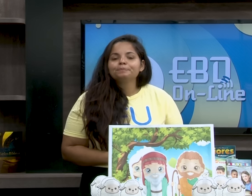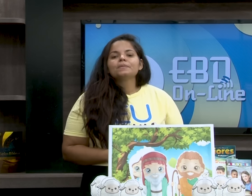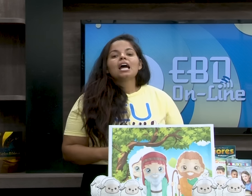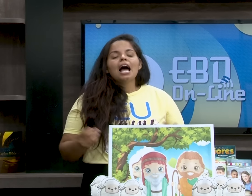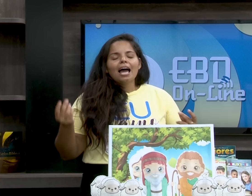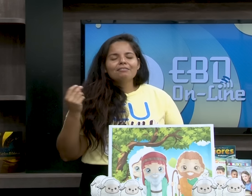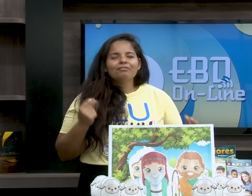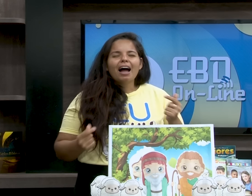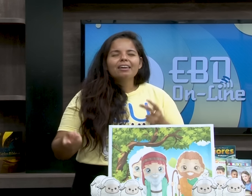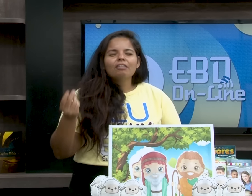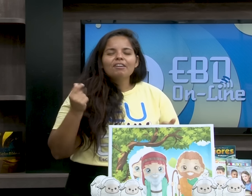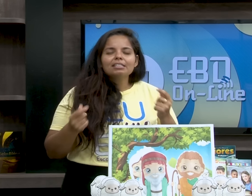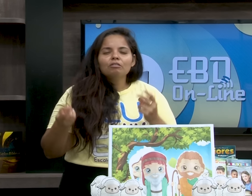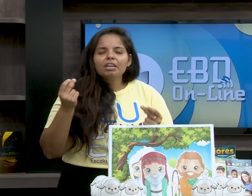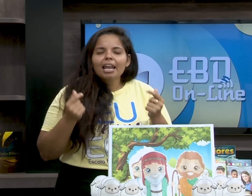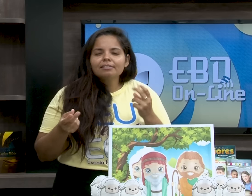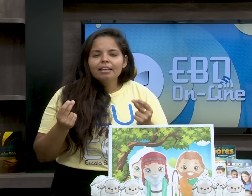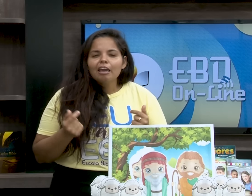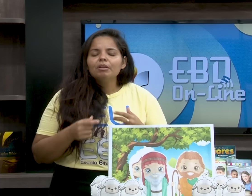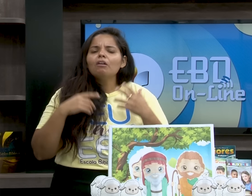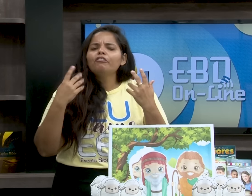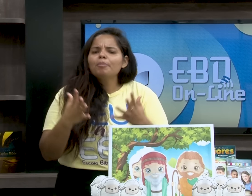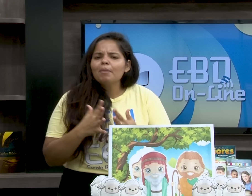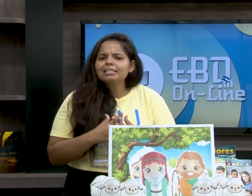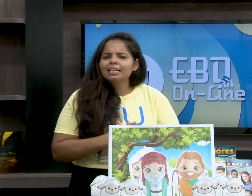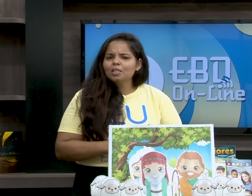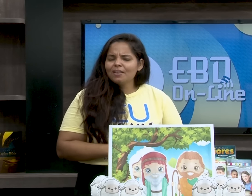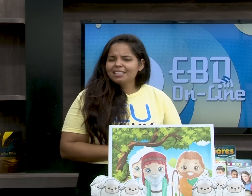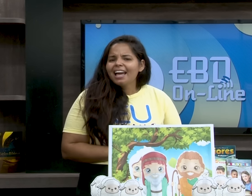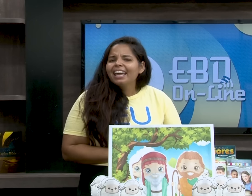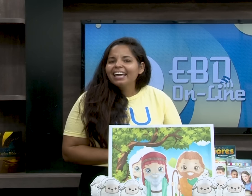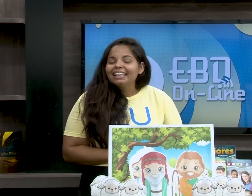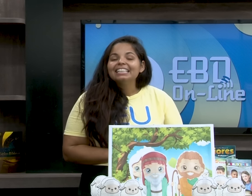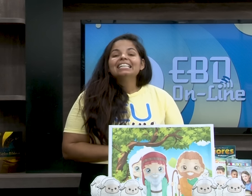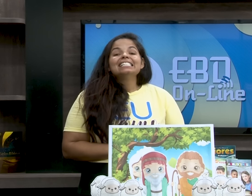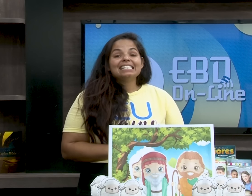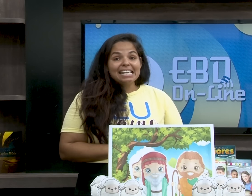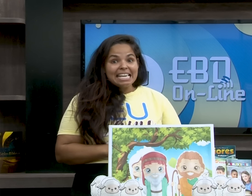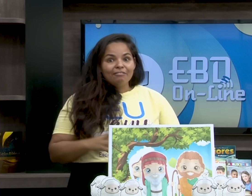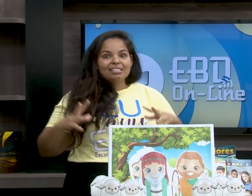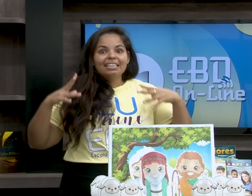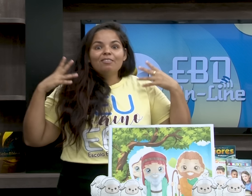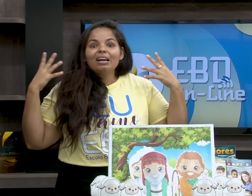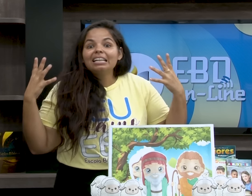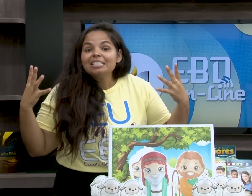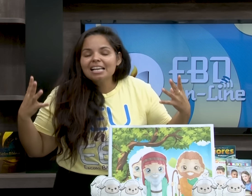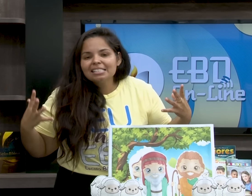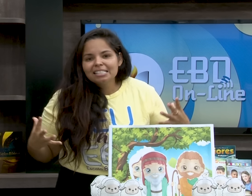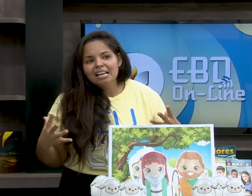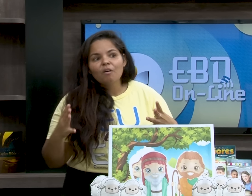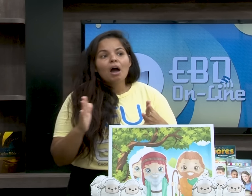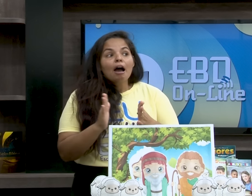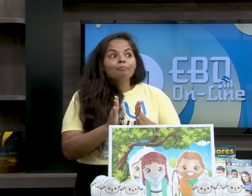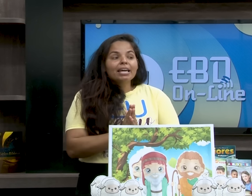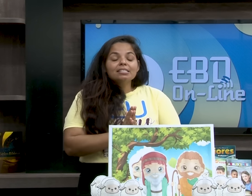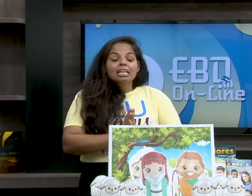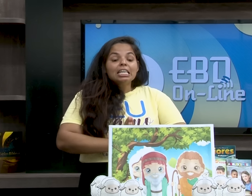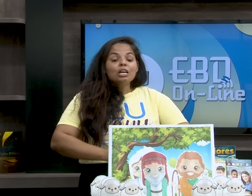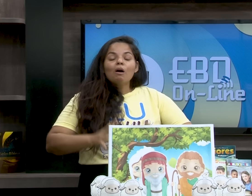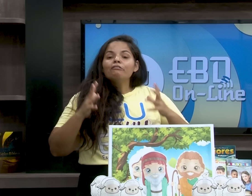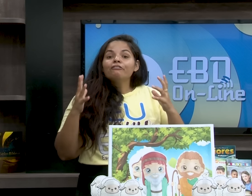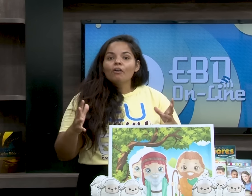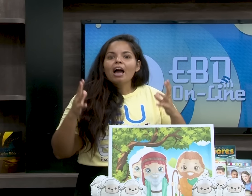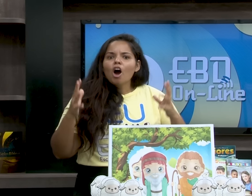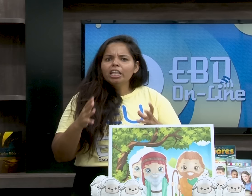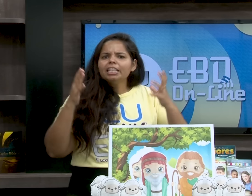foi? Aí vai, ó, fazendo com que elas se lembrem. qual foi a promessa que Deus fez a ele? Sim, a fazer dele uma grande nação. Mas,